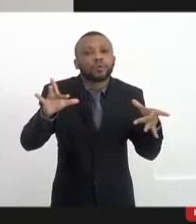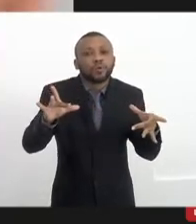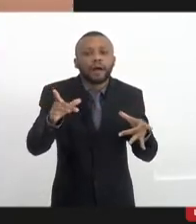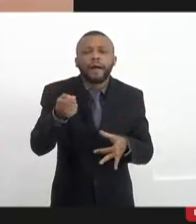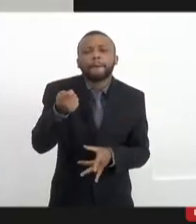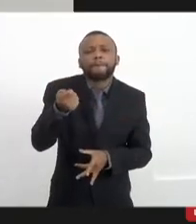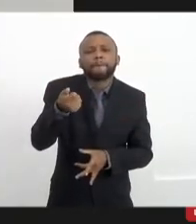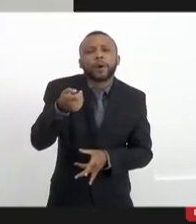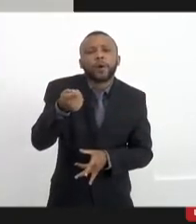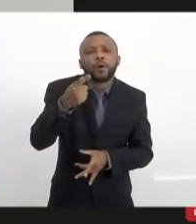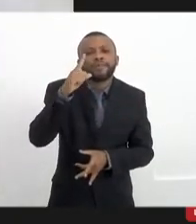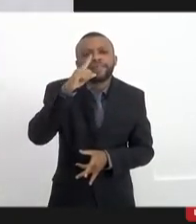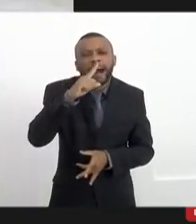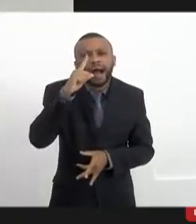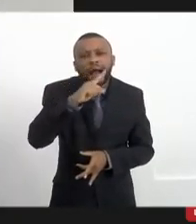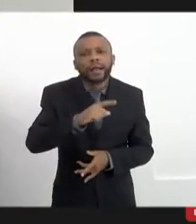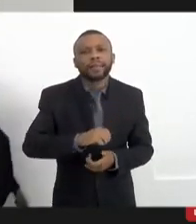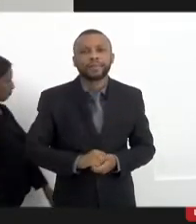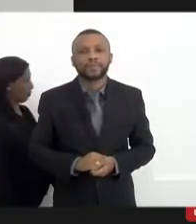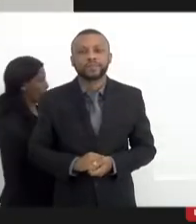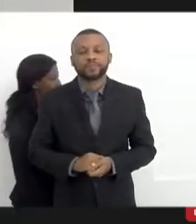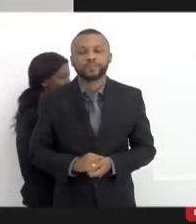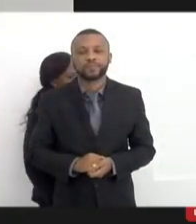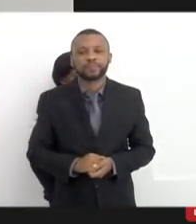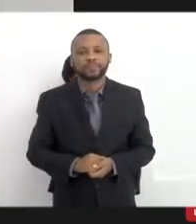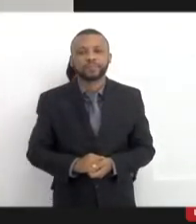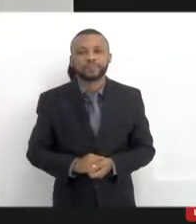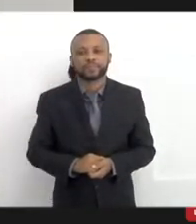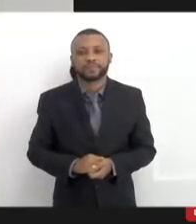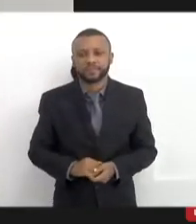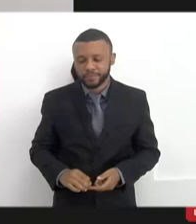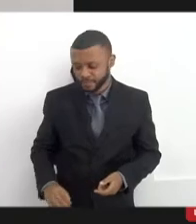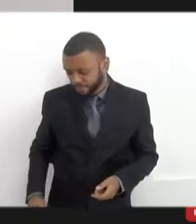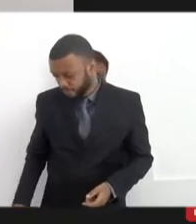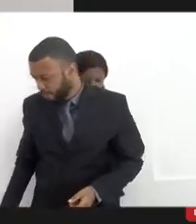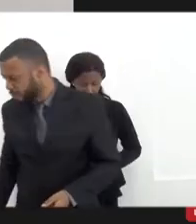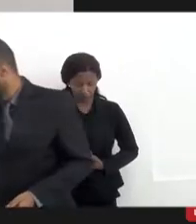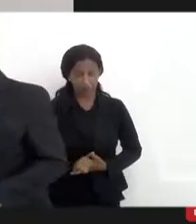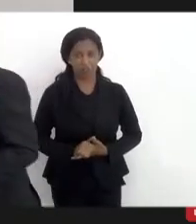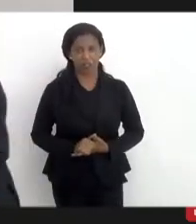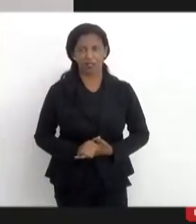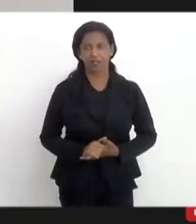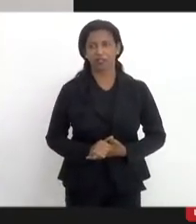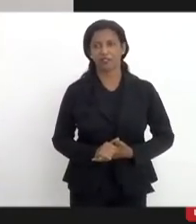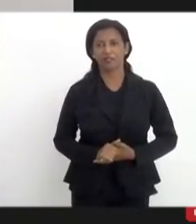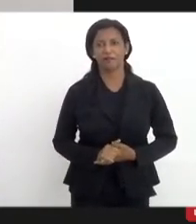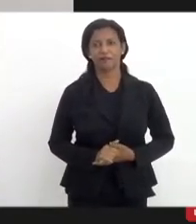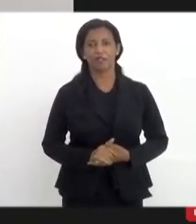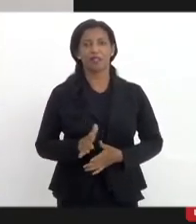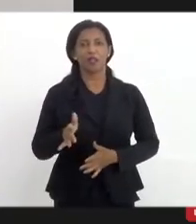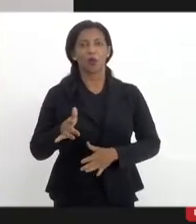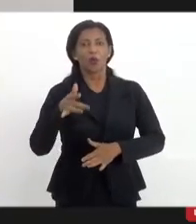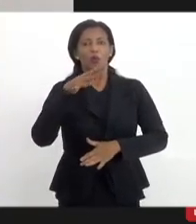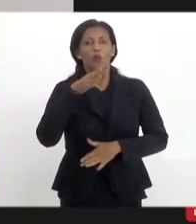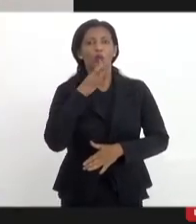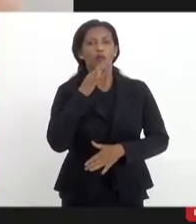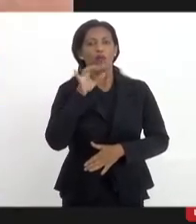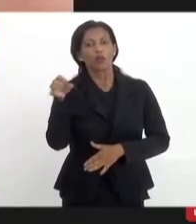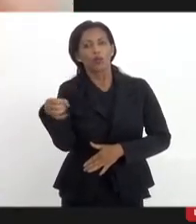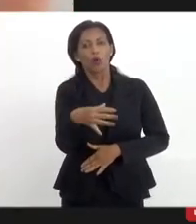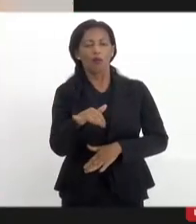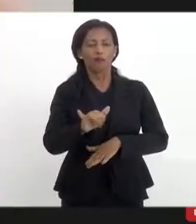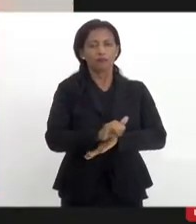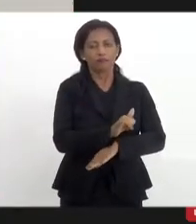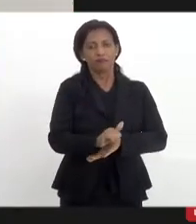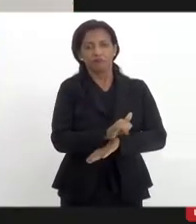um oásis no meio do deserto, mas ainda é muito pouco. Então, se quais podem ser as novas estratégias aí, estou deixando aqui,